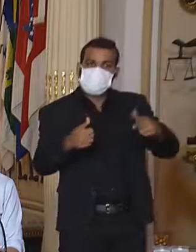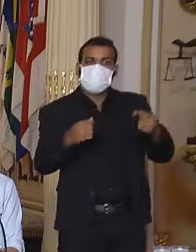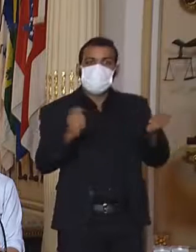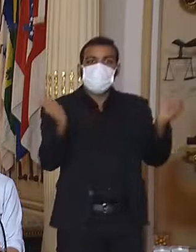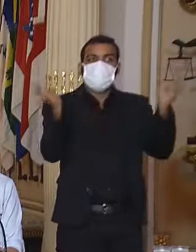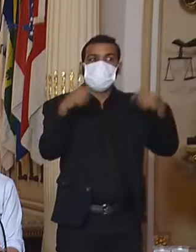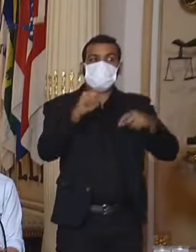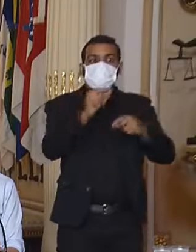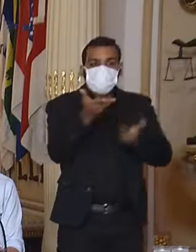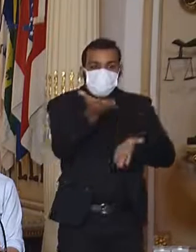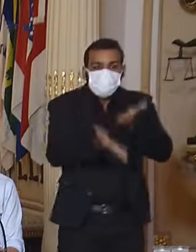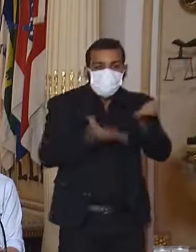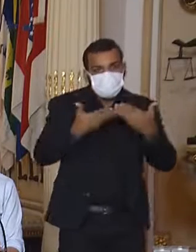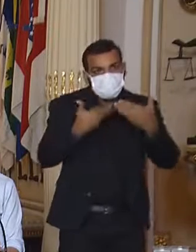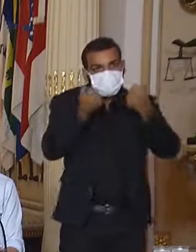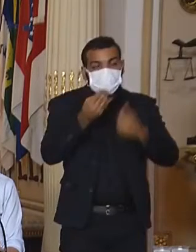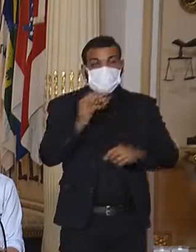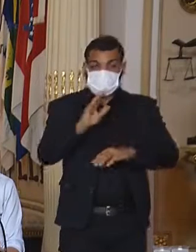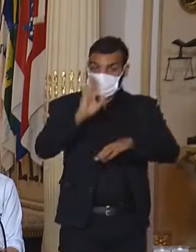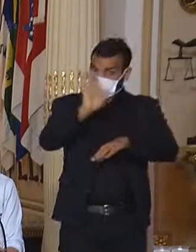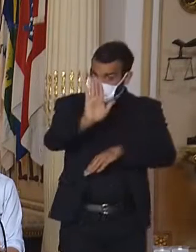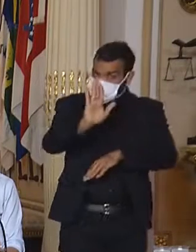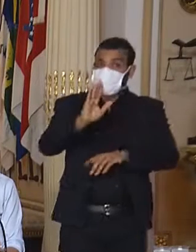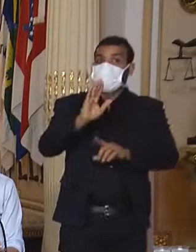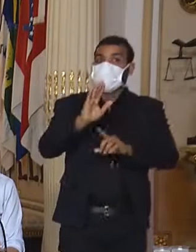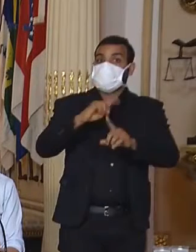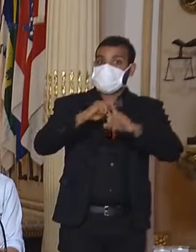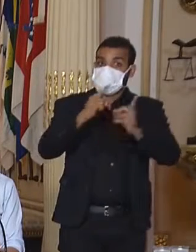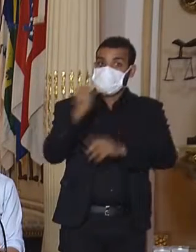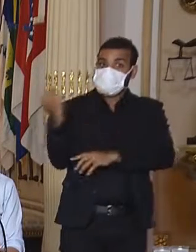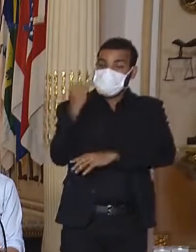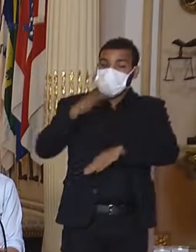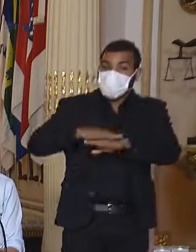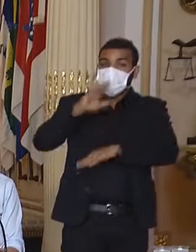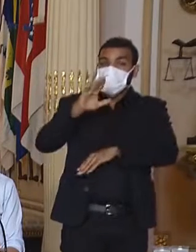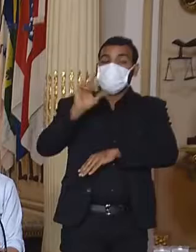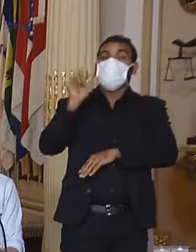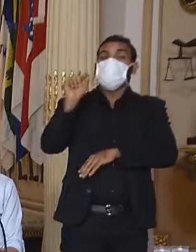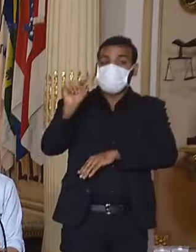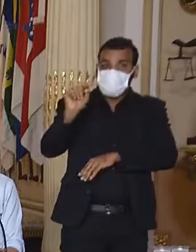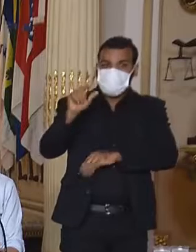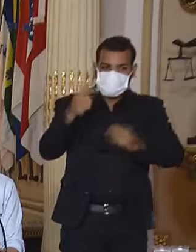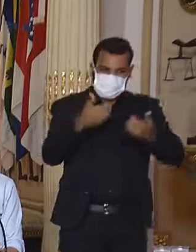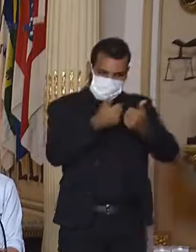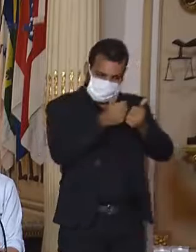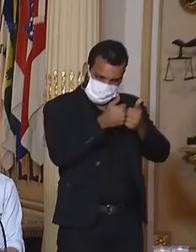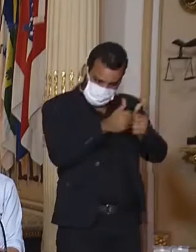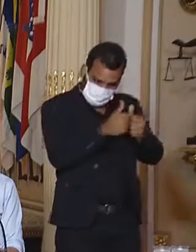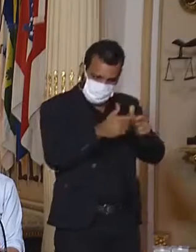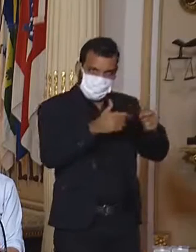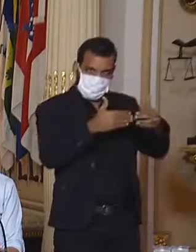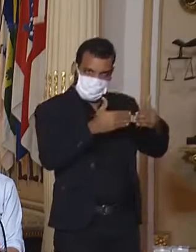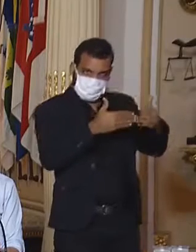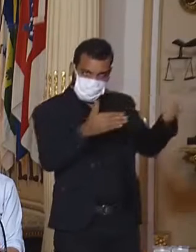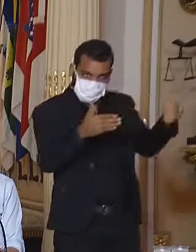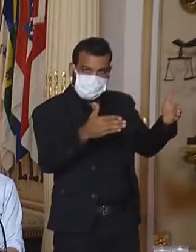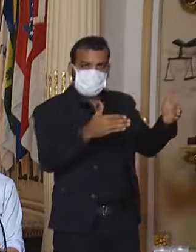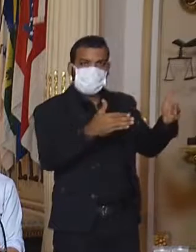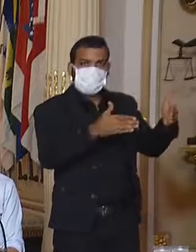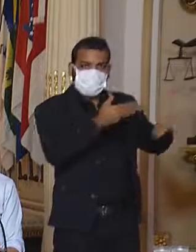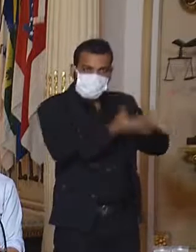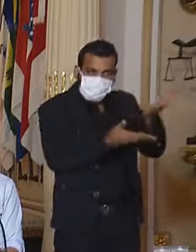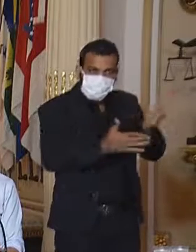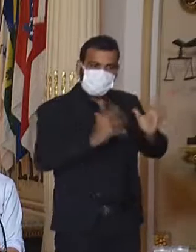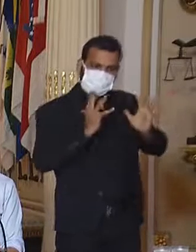melhor atendido. Mas o mais importante de tudo isso, além de todo esse esforço de ampliação do nosso atendimento, de